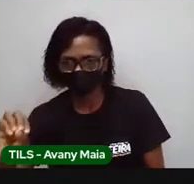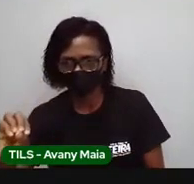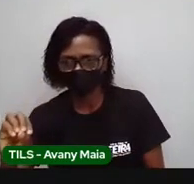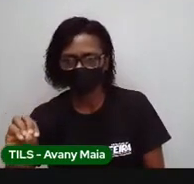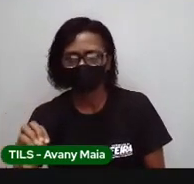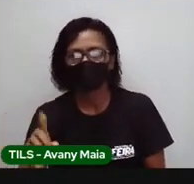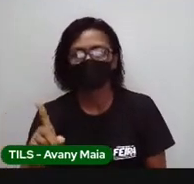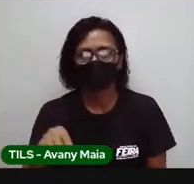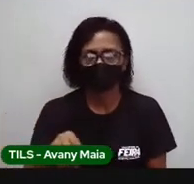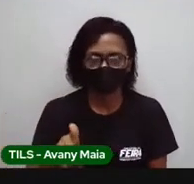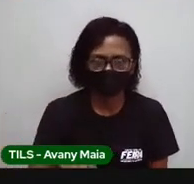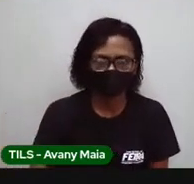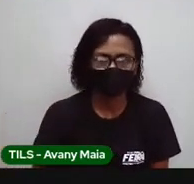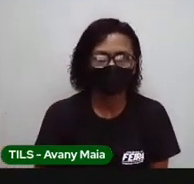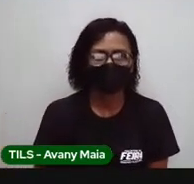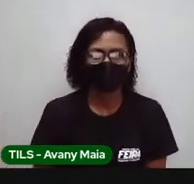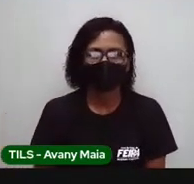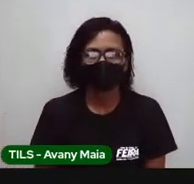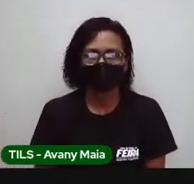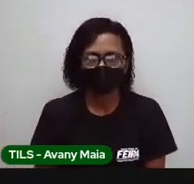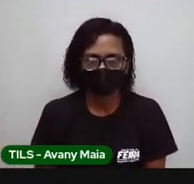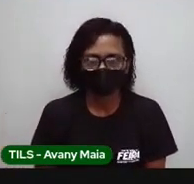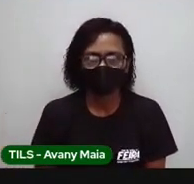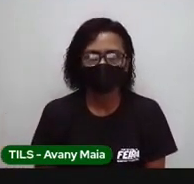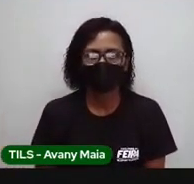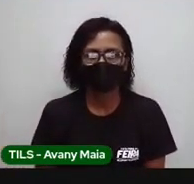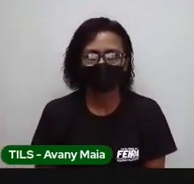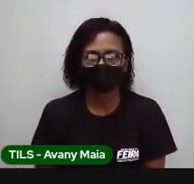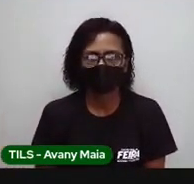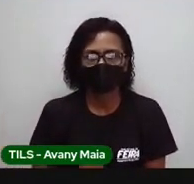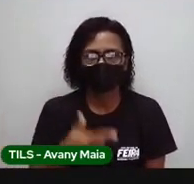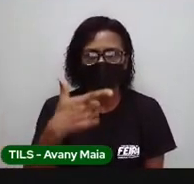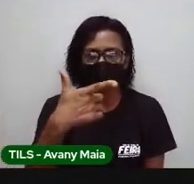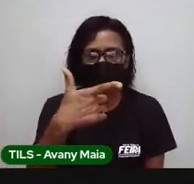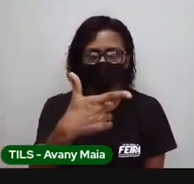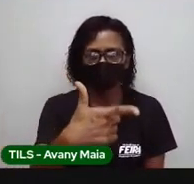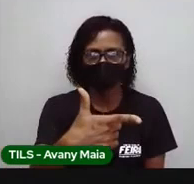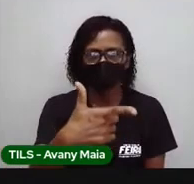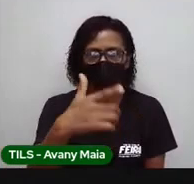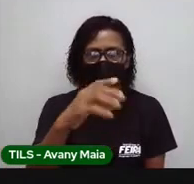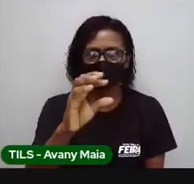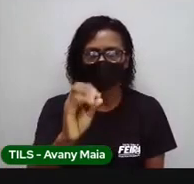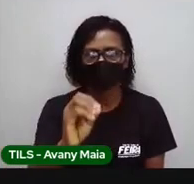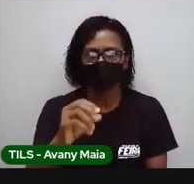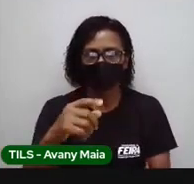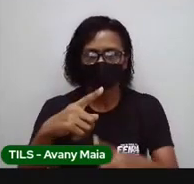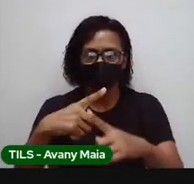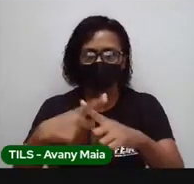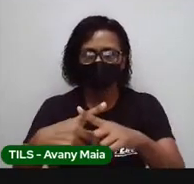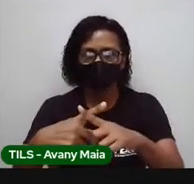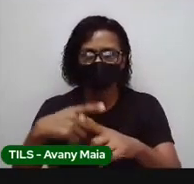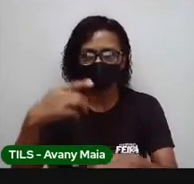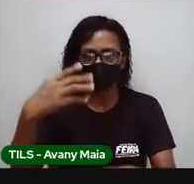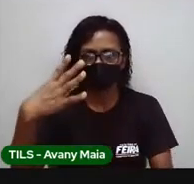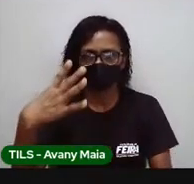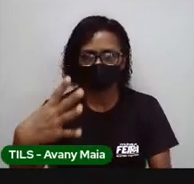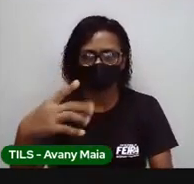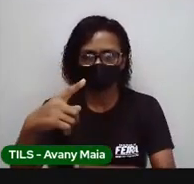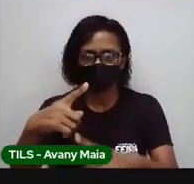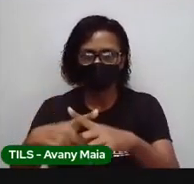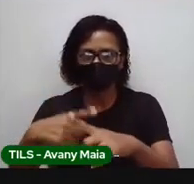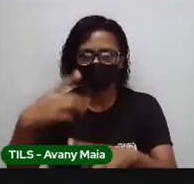doméstico, multiplicar pela quantidade de horas que ele fica em funcionamento durante o dia e multiplicar por um